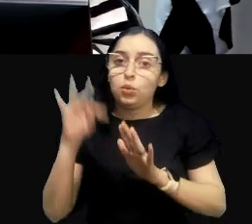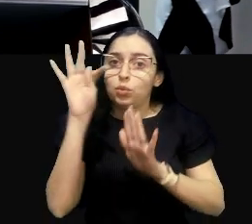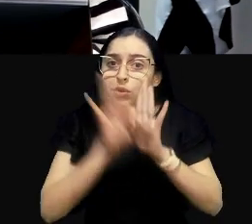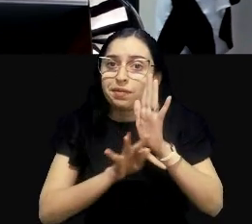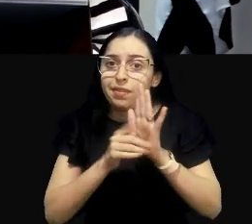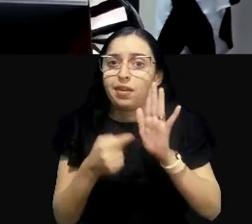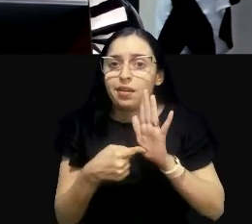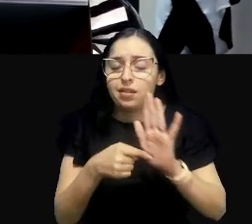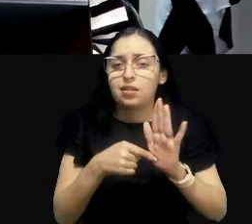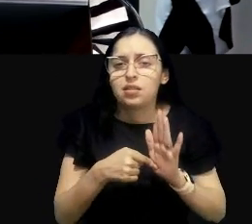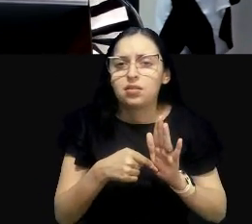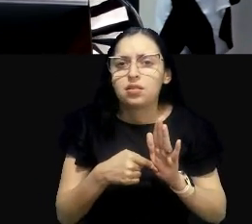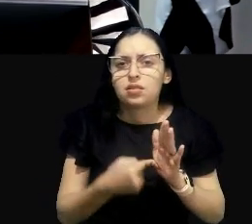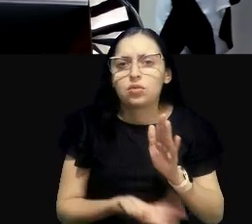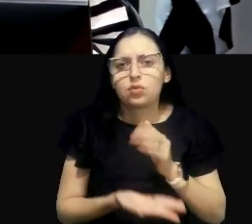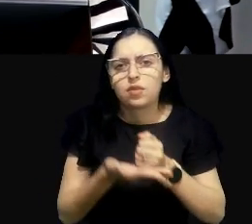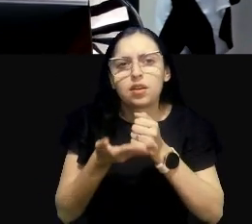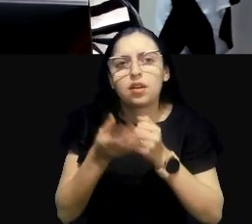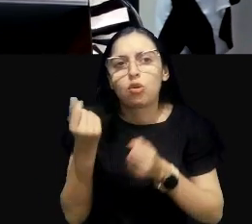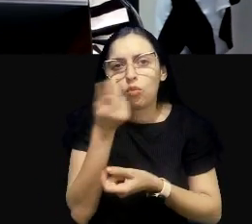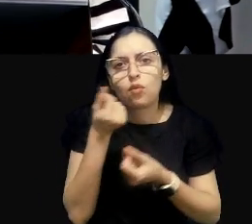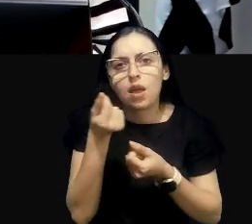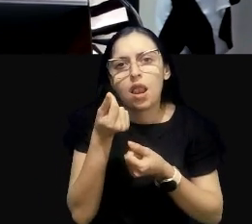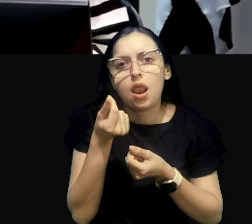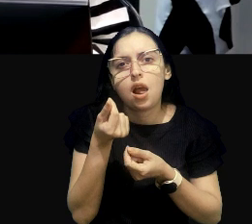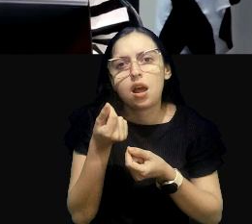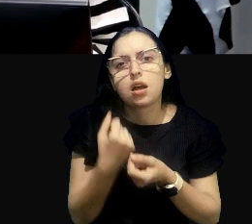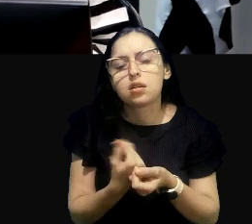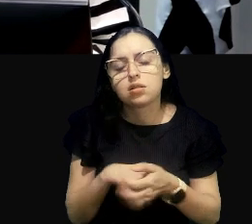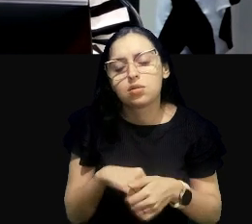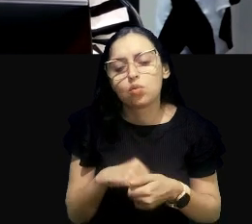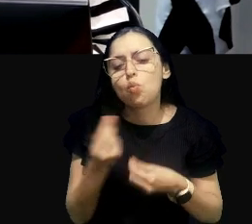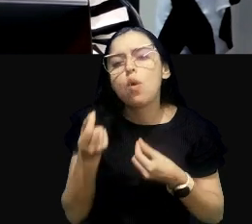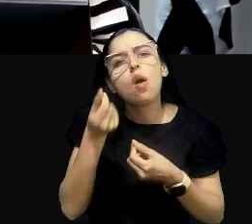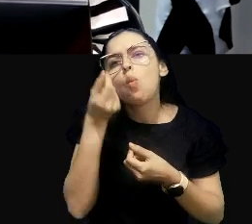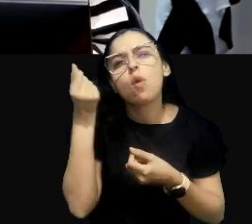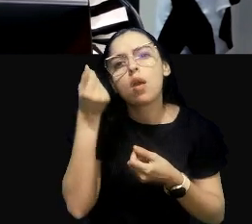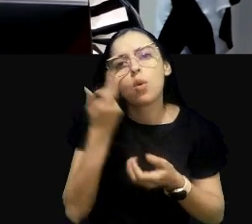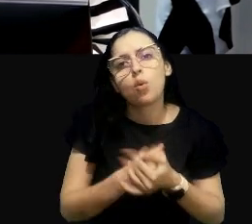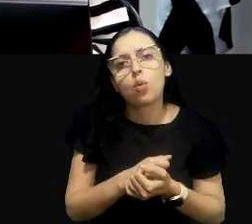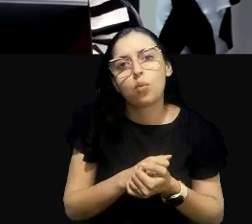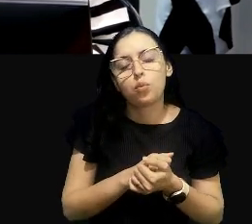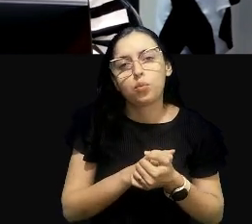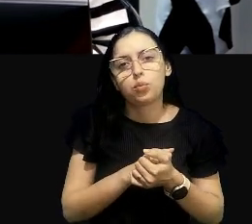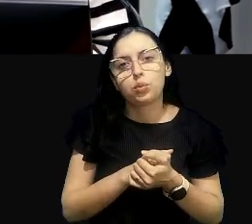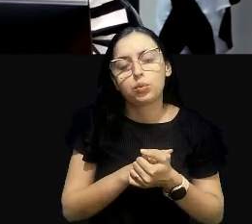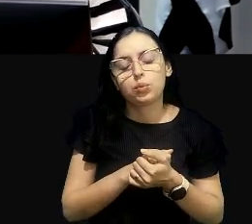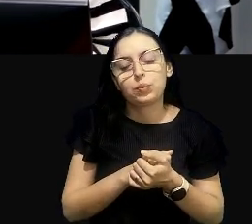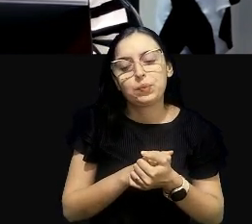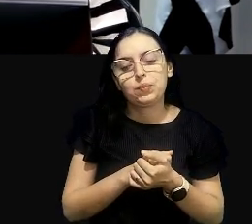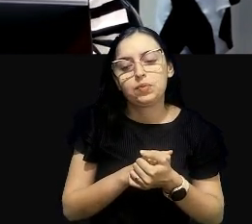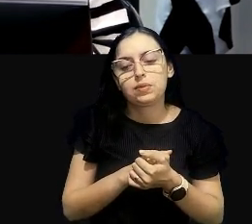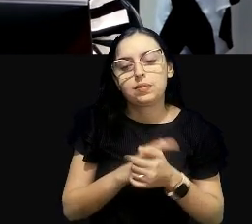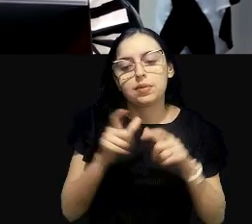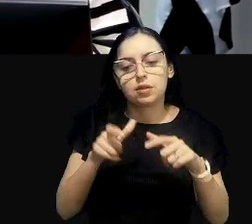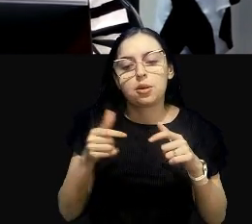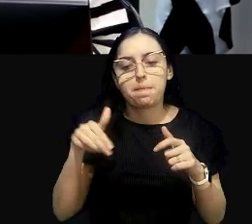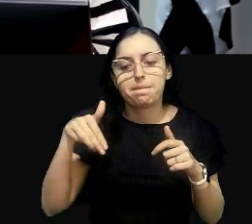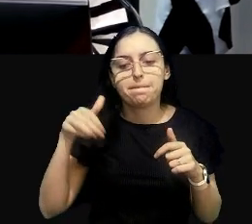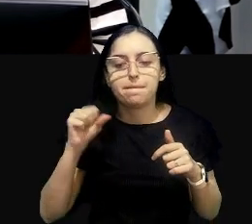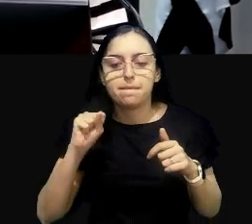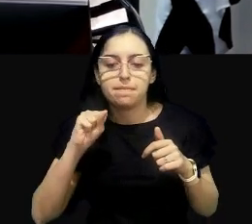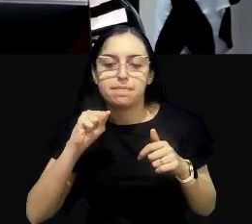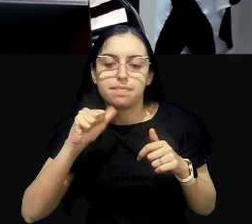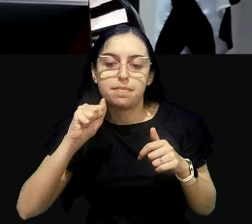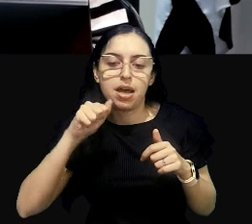de levantar o valor, qual é o valor de um maciço florestal